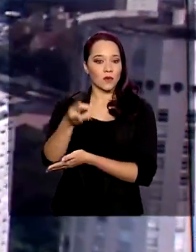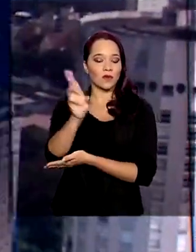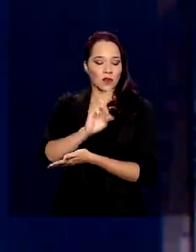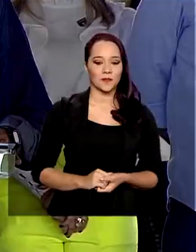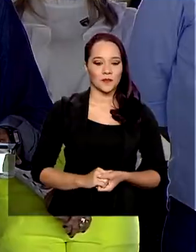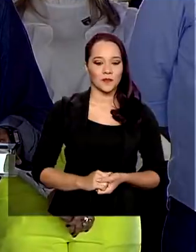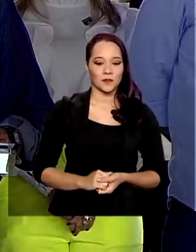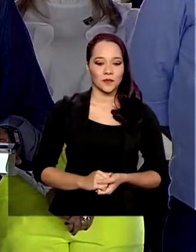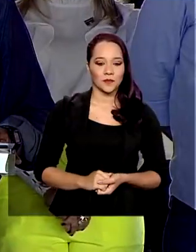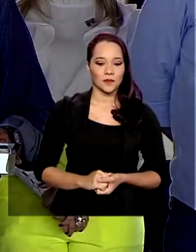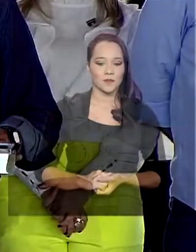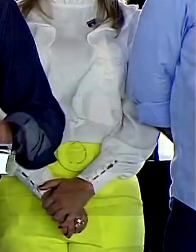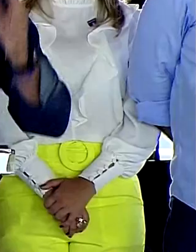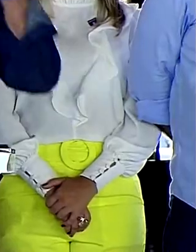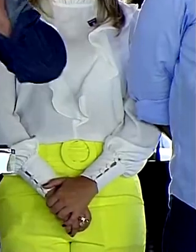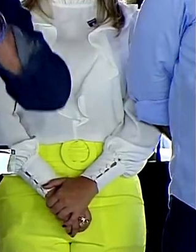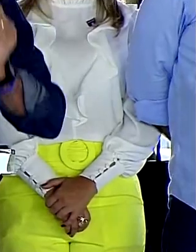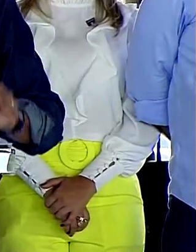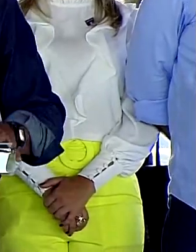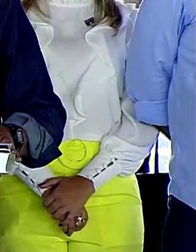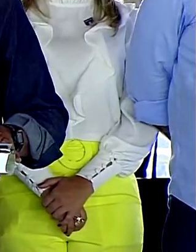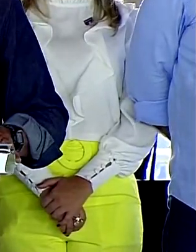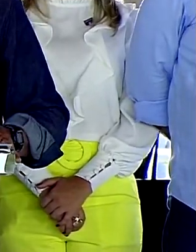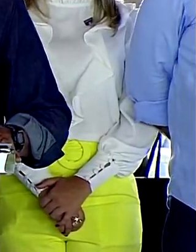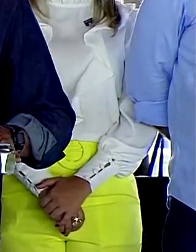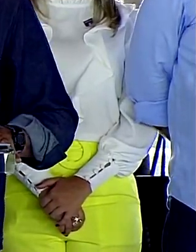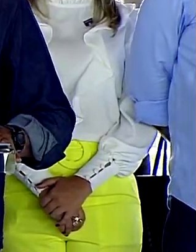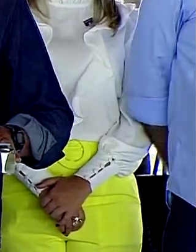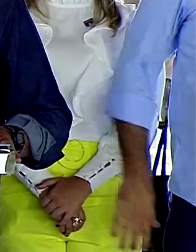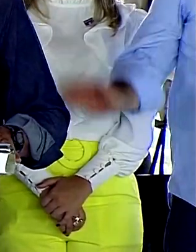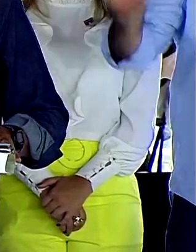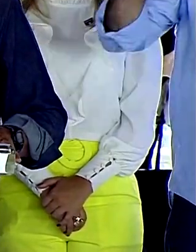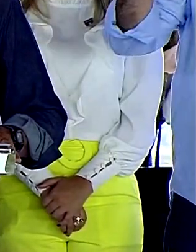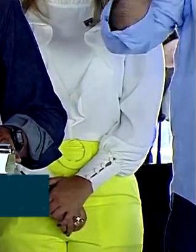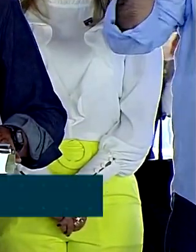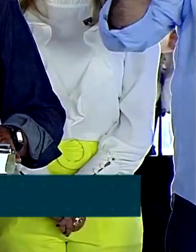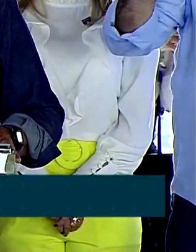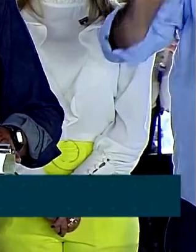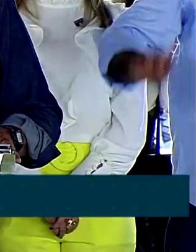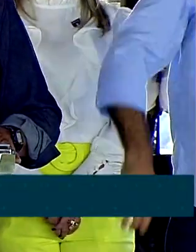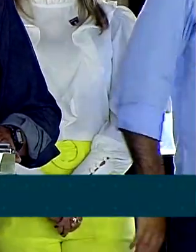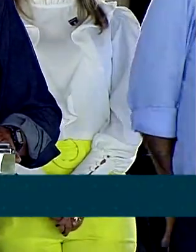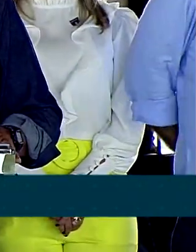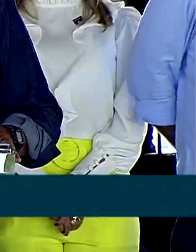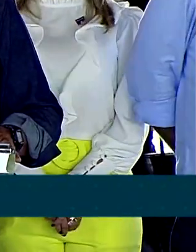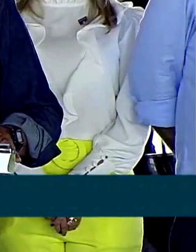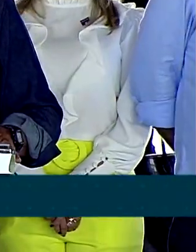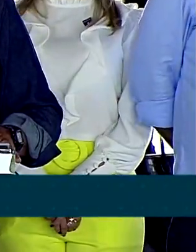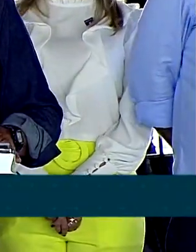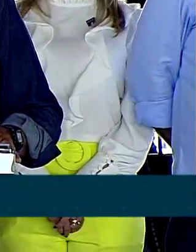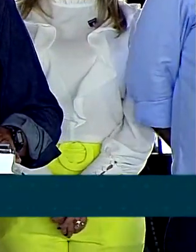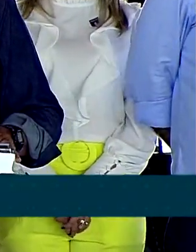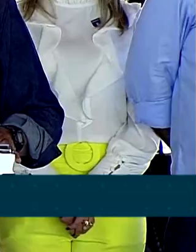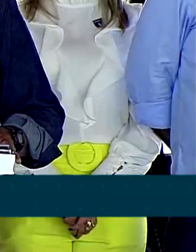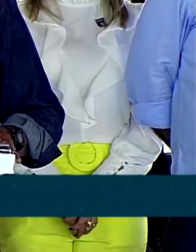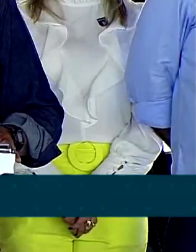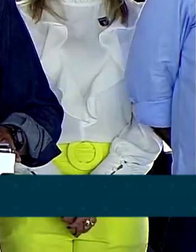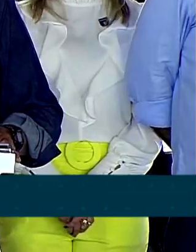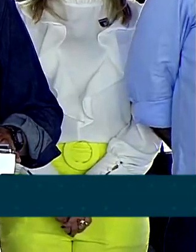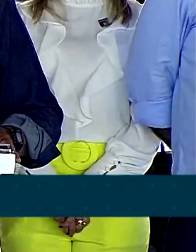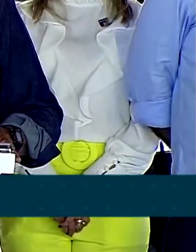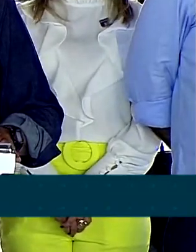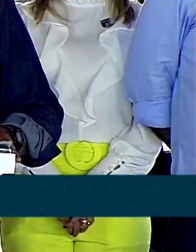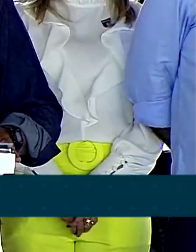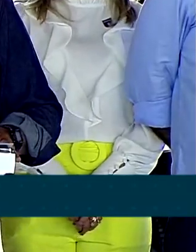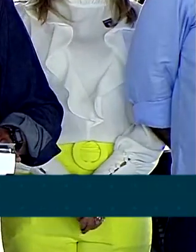residencial. É uma satisfação voltar aqui, vê-los dessa forma, felizes e